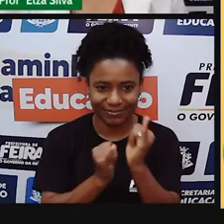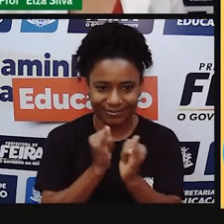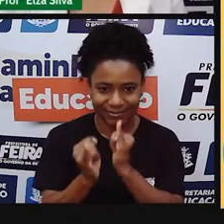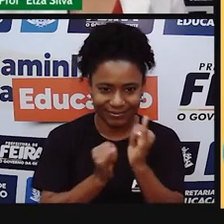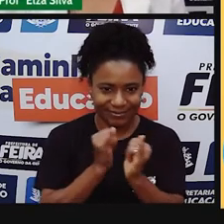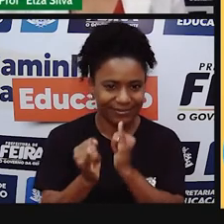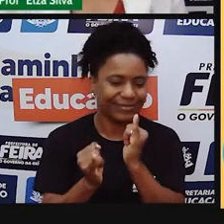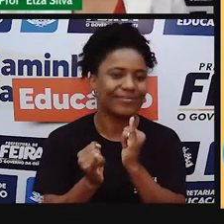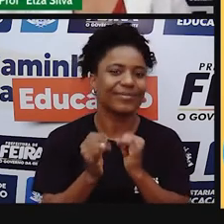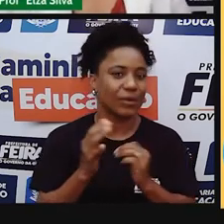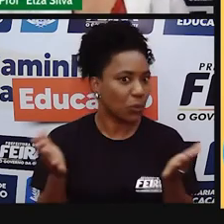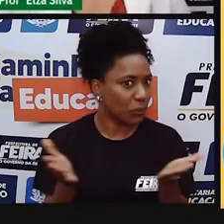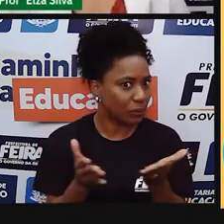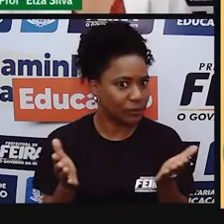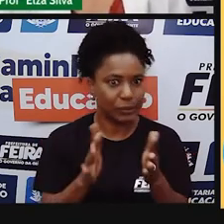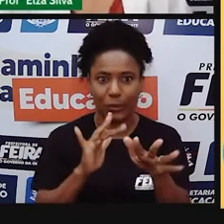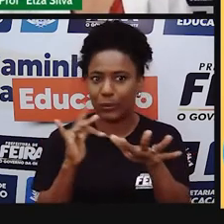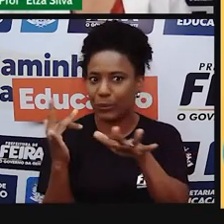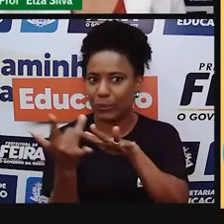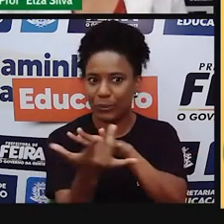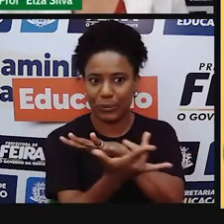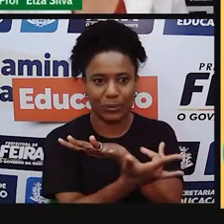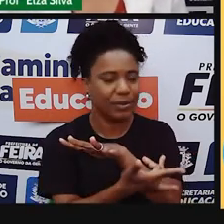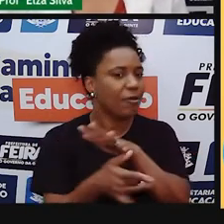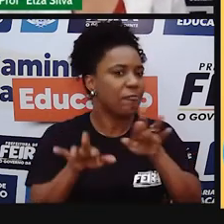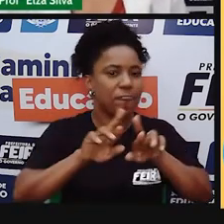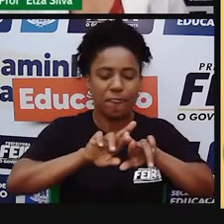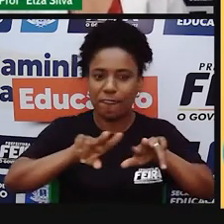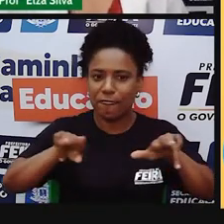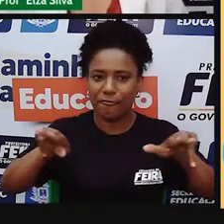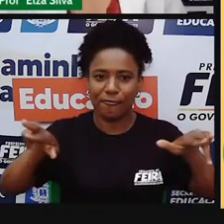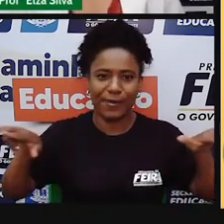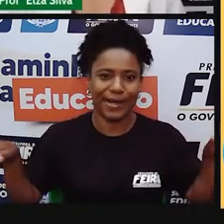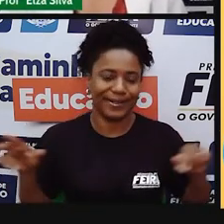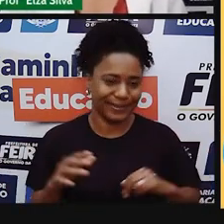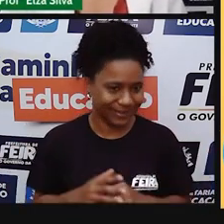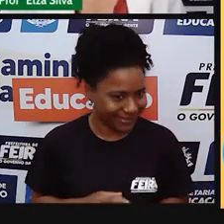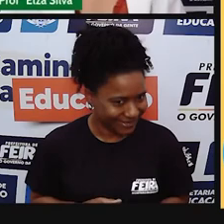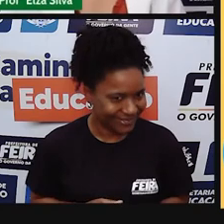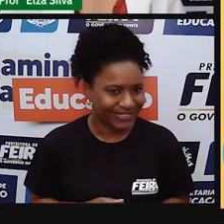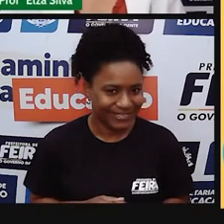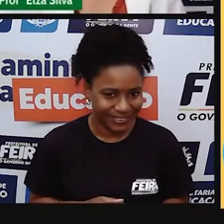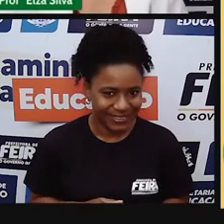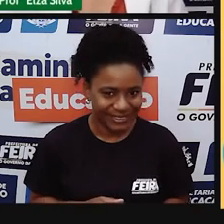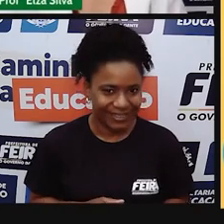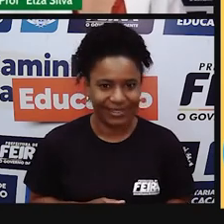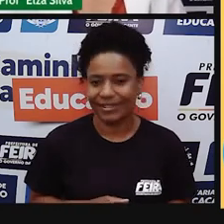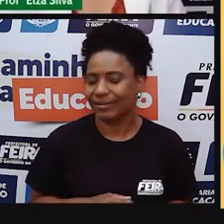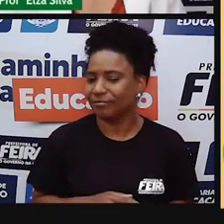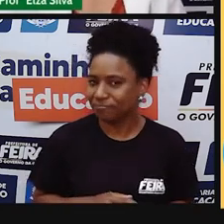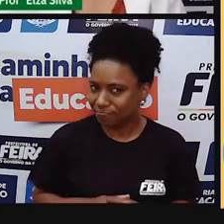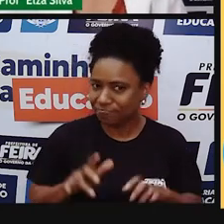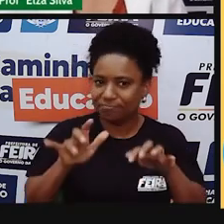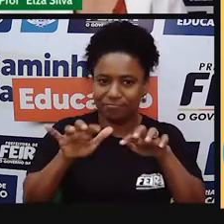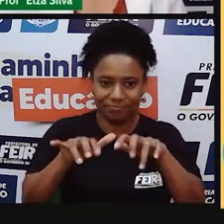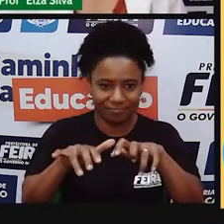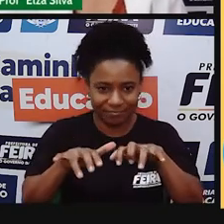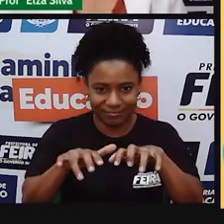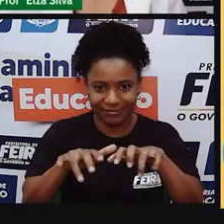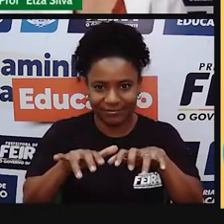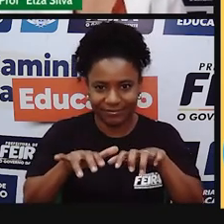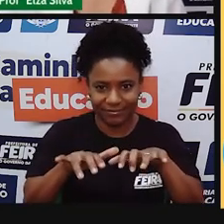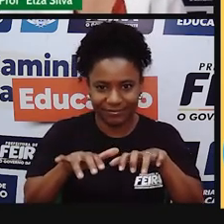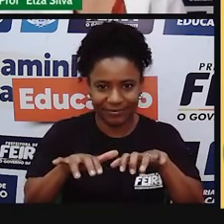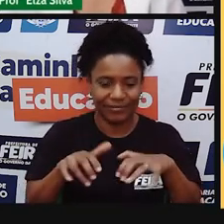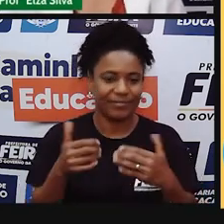tantas redes sociais, de tantos meios para nós nos comunicarmos. Internet is a really